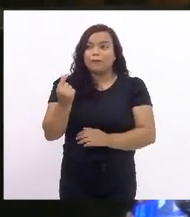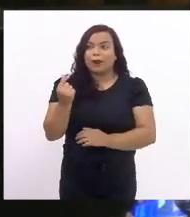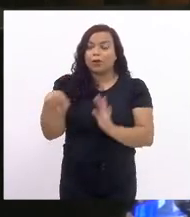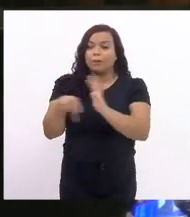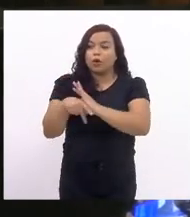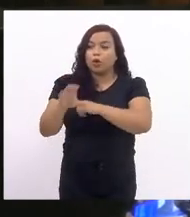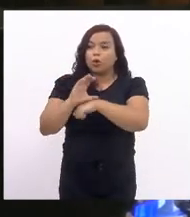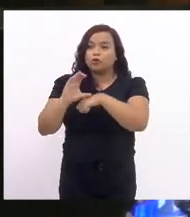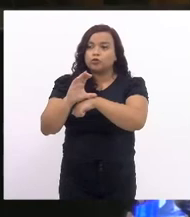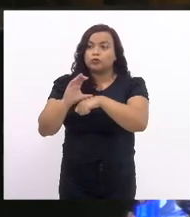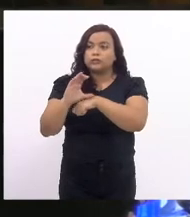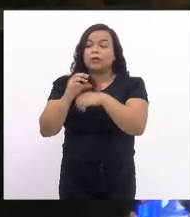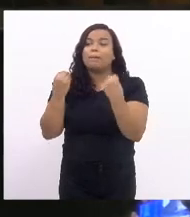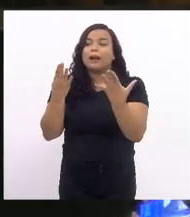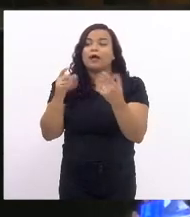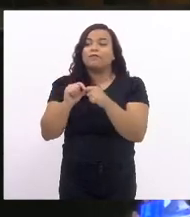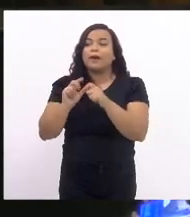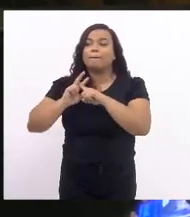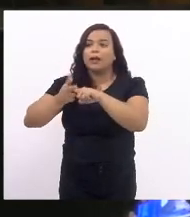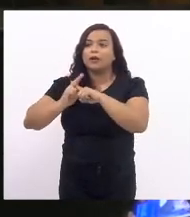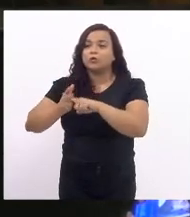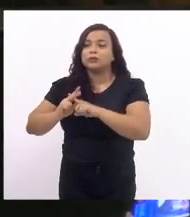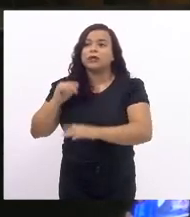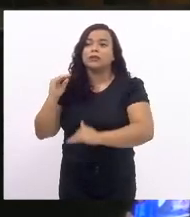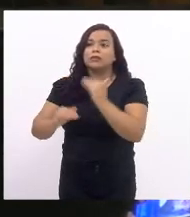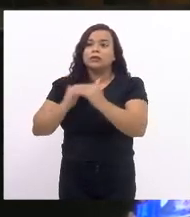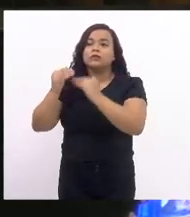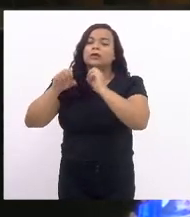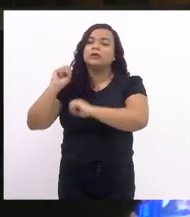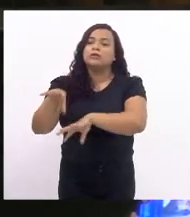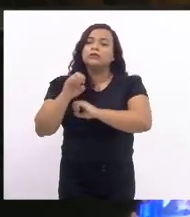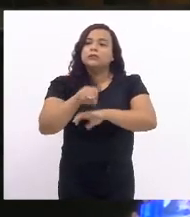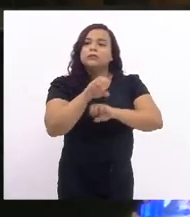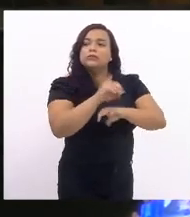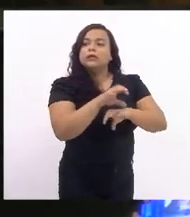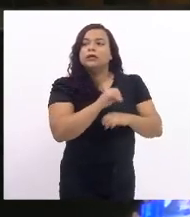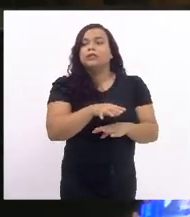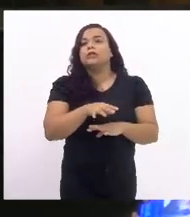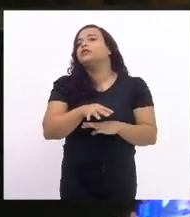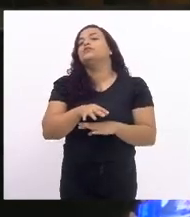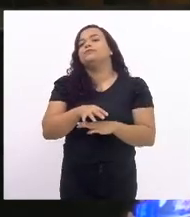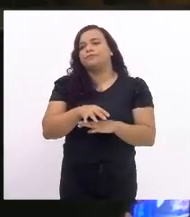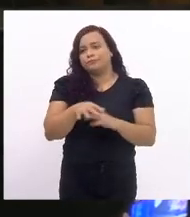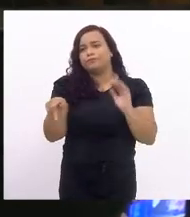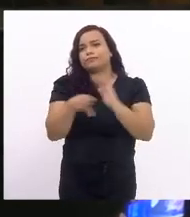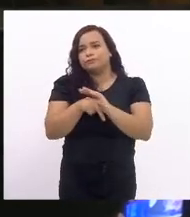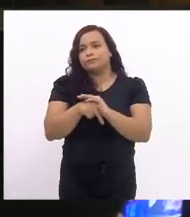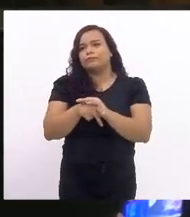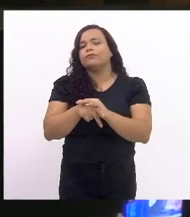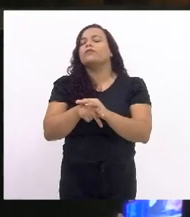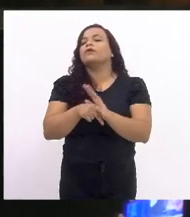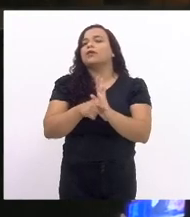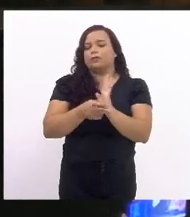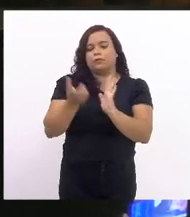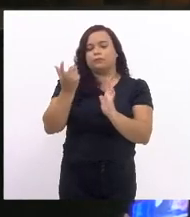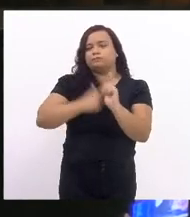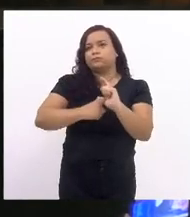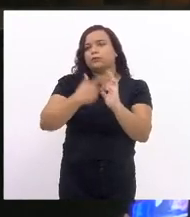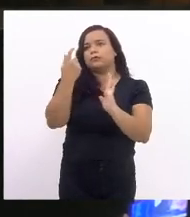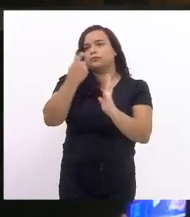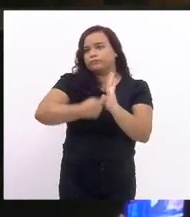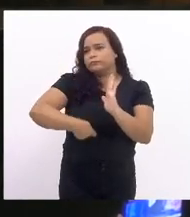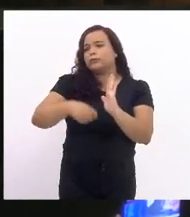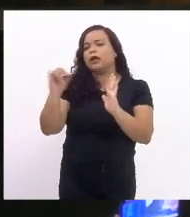em manutenção, em desenvolvimento de ensino sobre a receita resultante de impostos. O